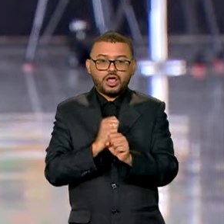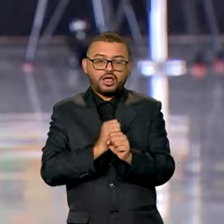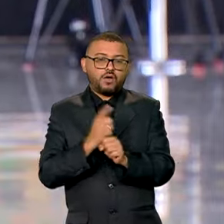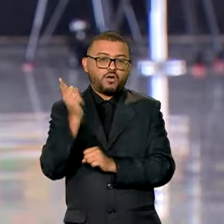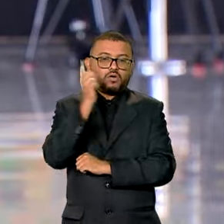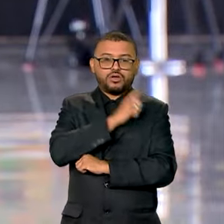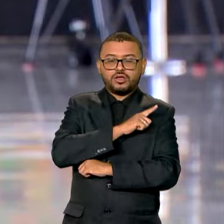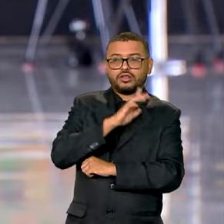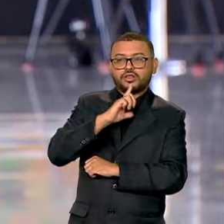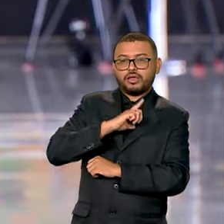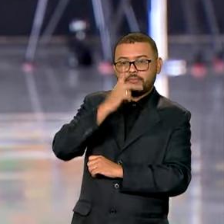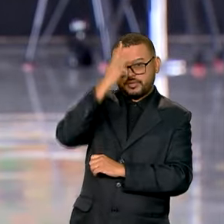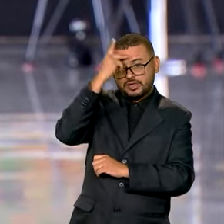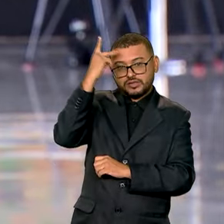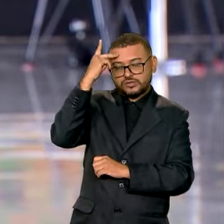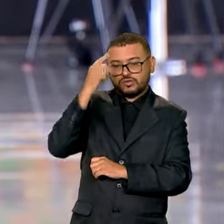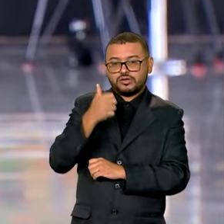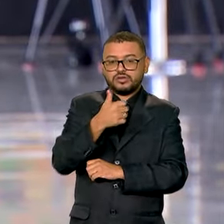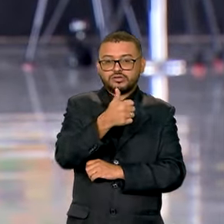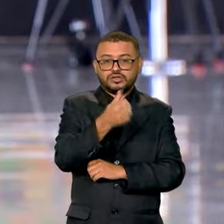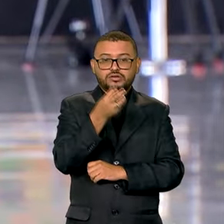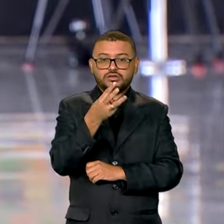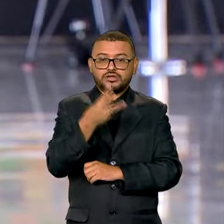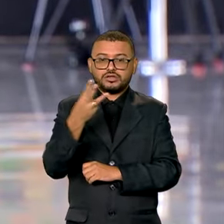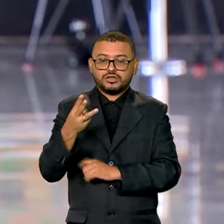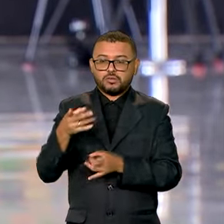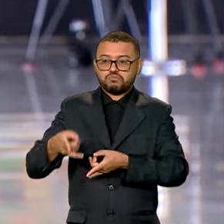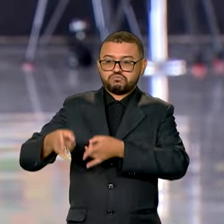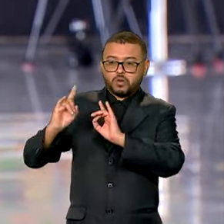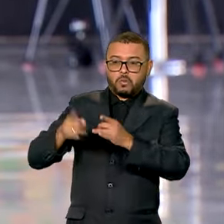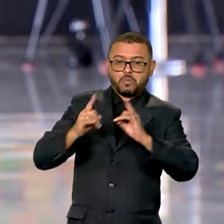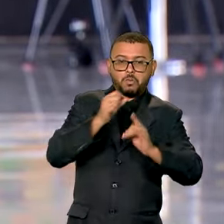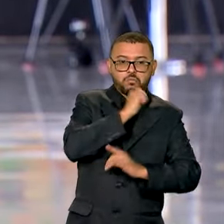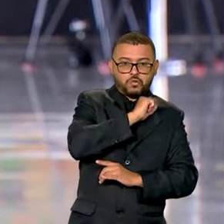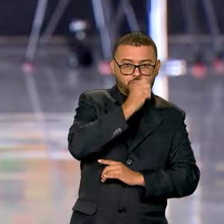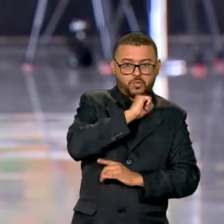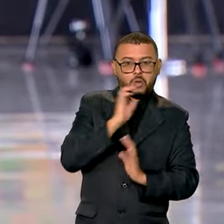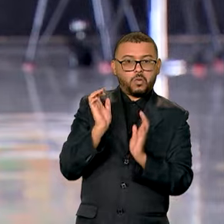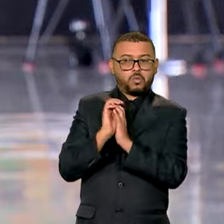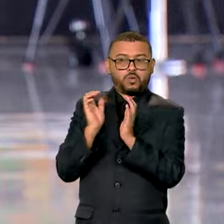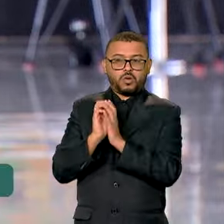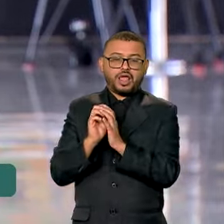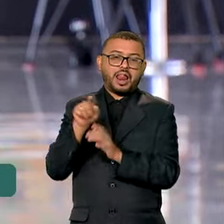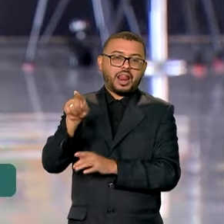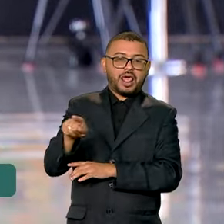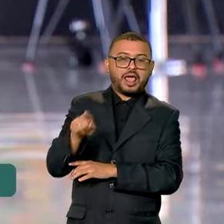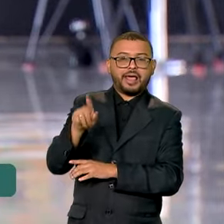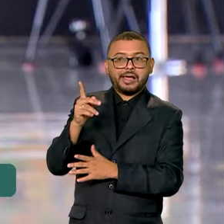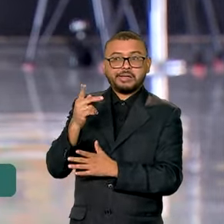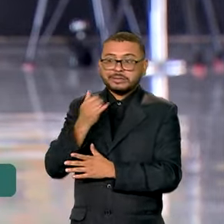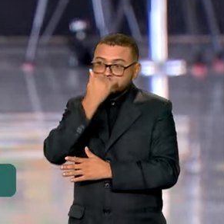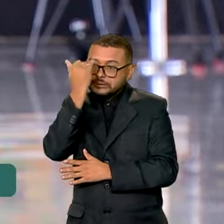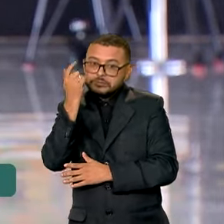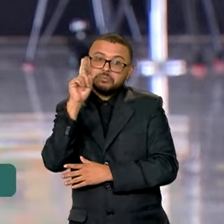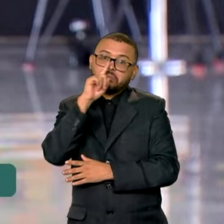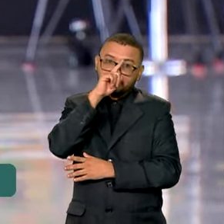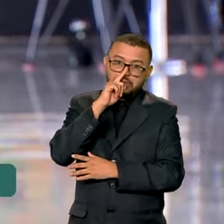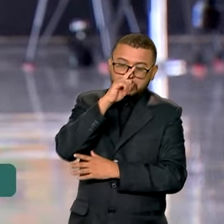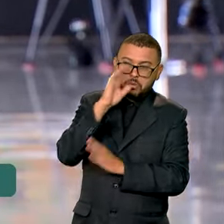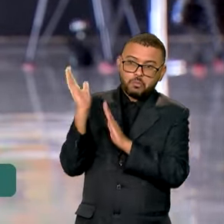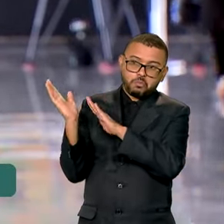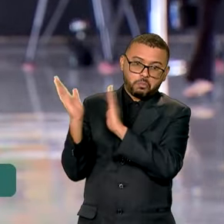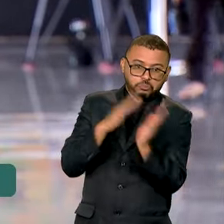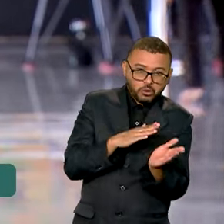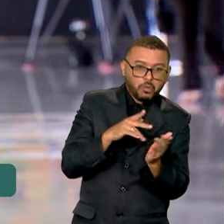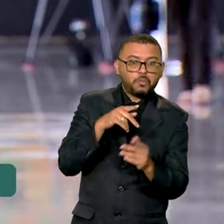beneficiar moradores de 133 prédios caixão na Grande Recife, locais que estavam correndo risco iminente de cair.